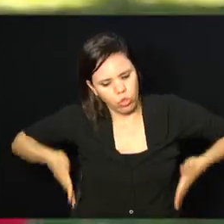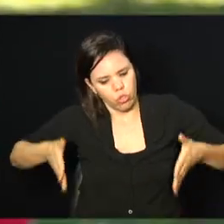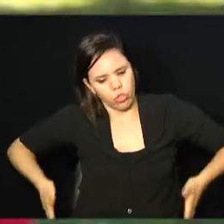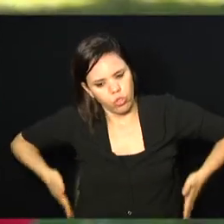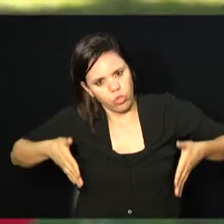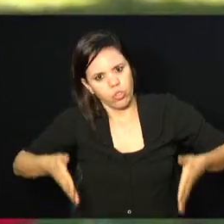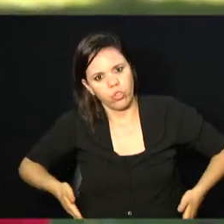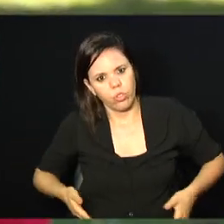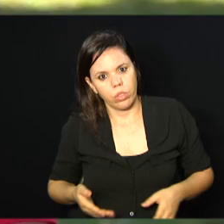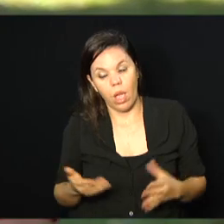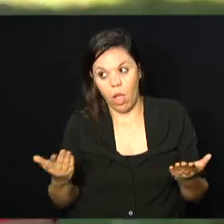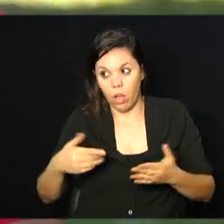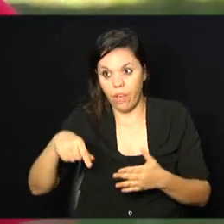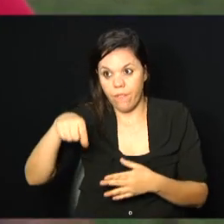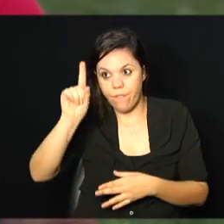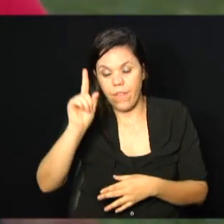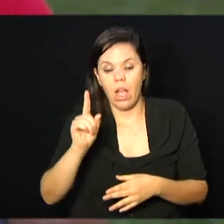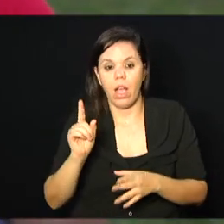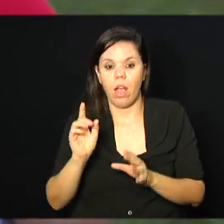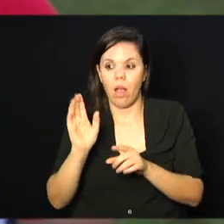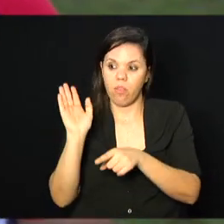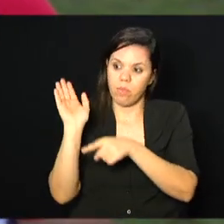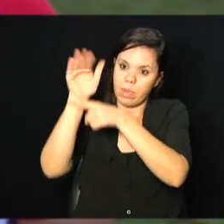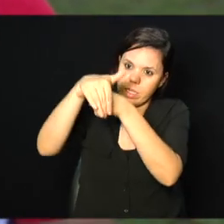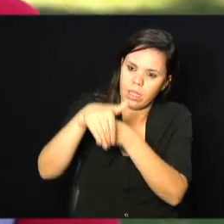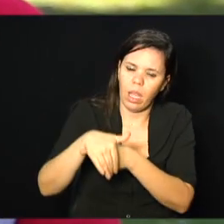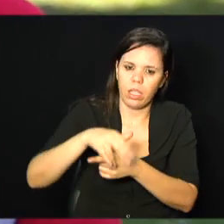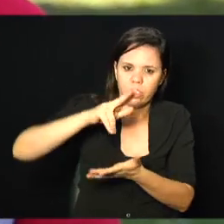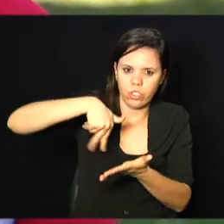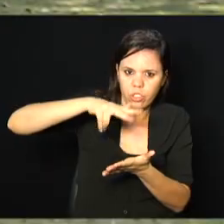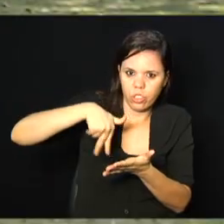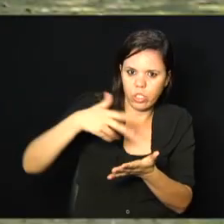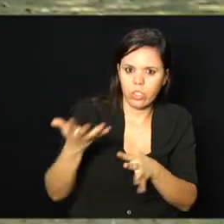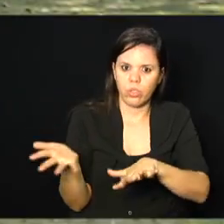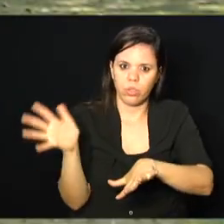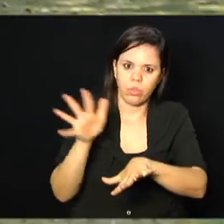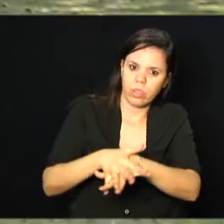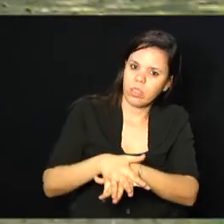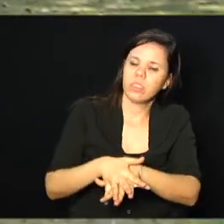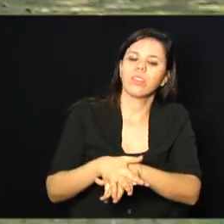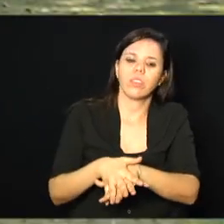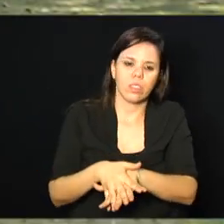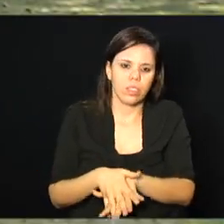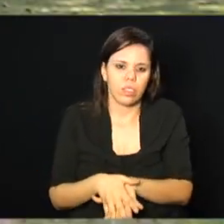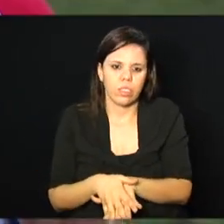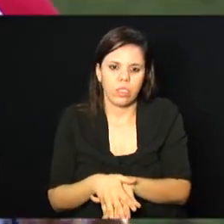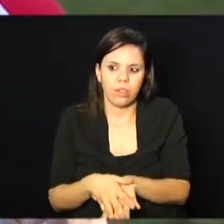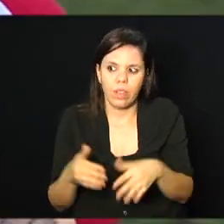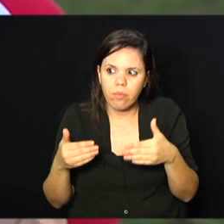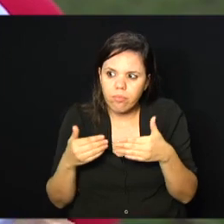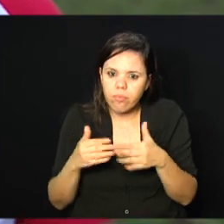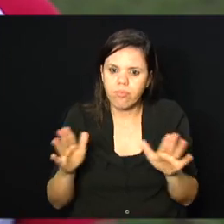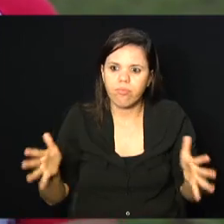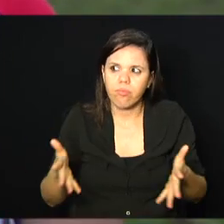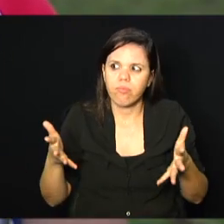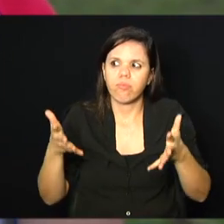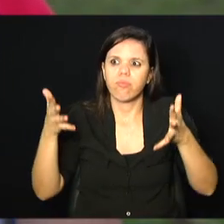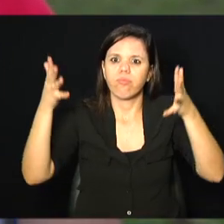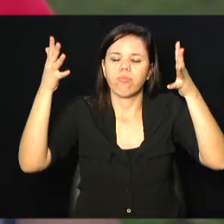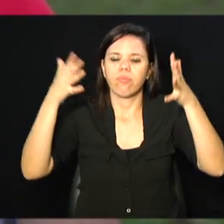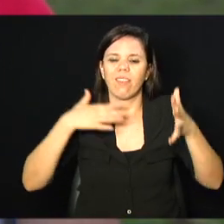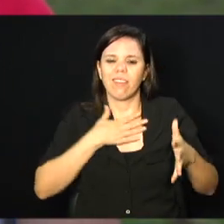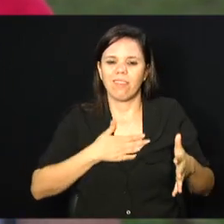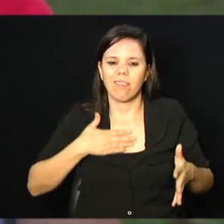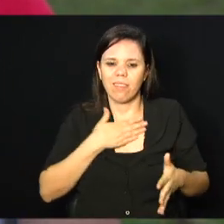basquete adaptado, já fazem dança inclusiva. Então, quer dizer... Eles vão despertando para o outro e pegando gosto. Então, quer dizer,